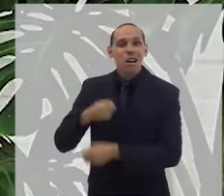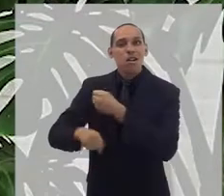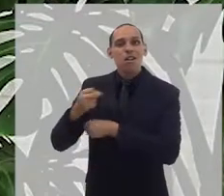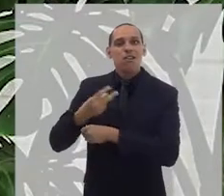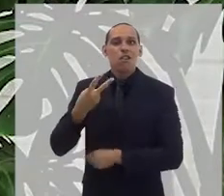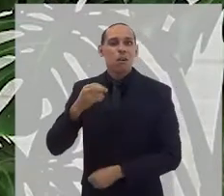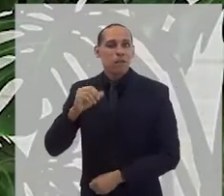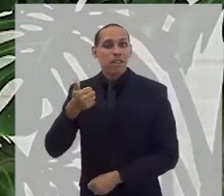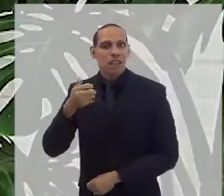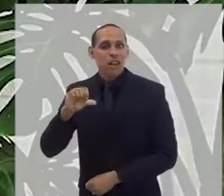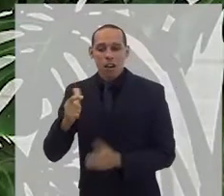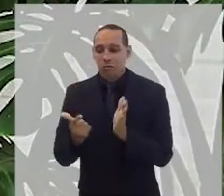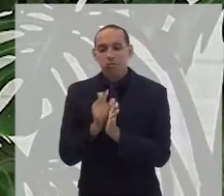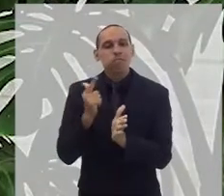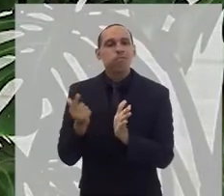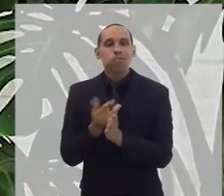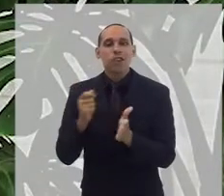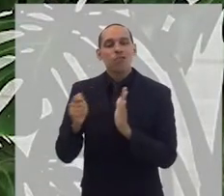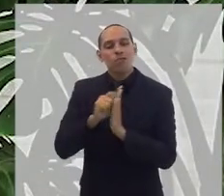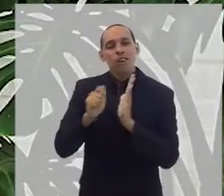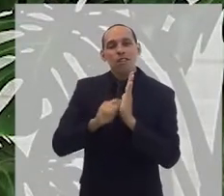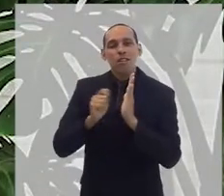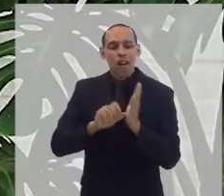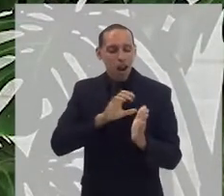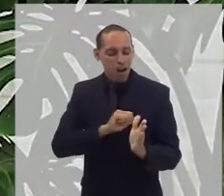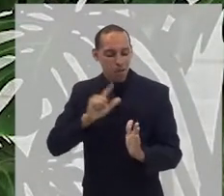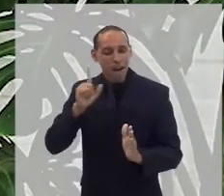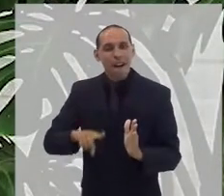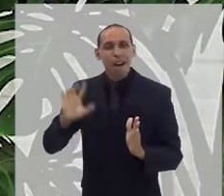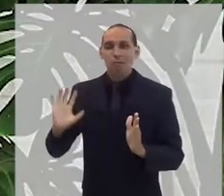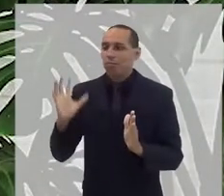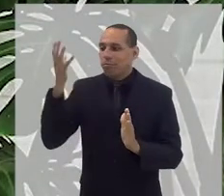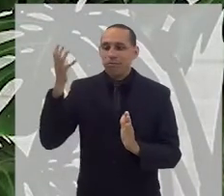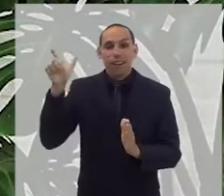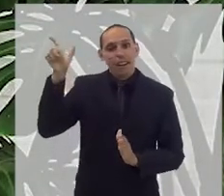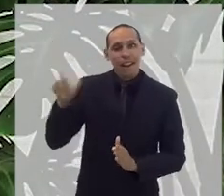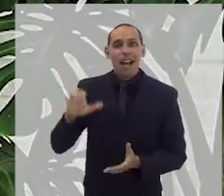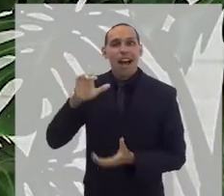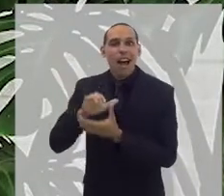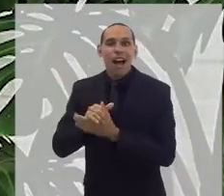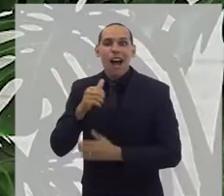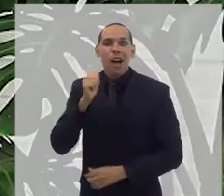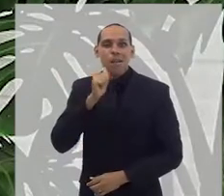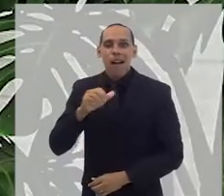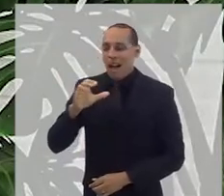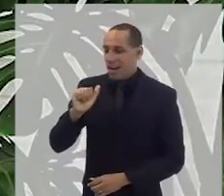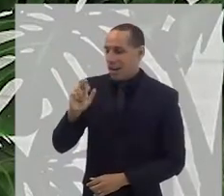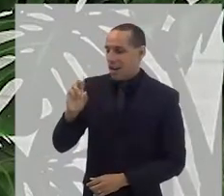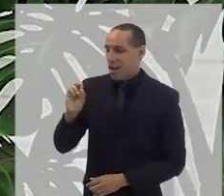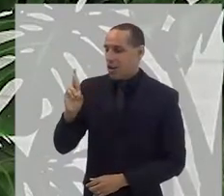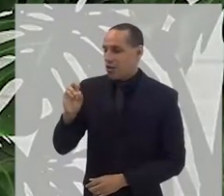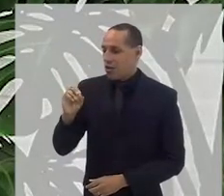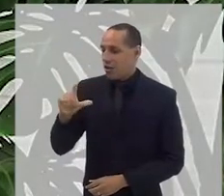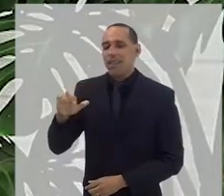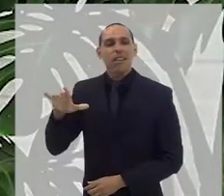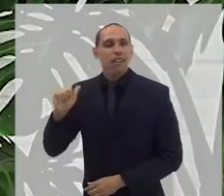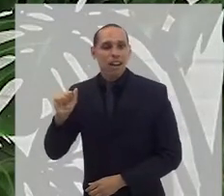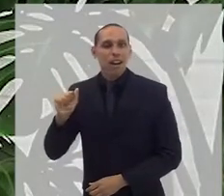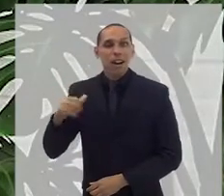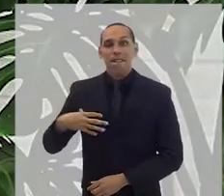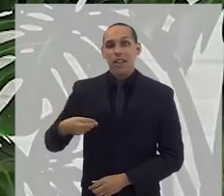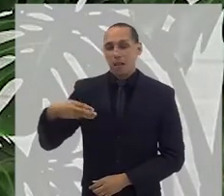Em 2019, escreveu seu primeiro livro, O Amor como Revolução. Marido da Caroline e pai da Maria,